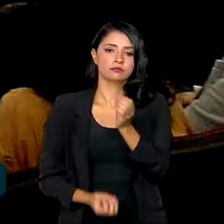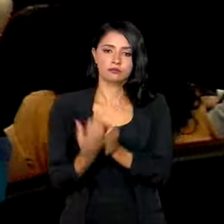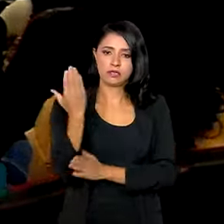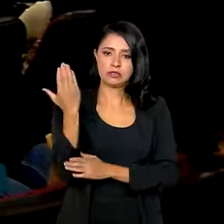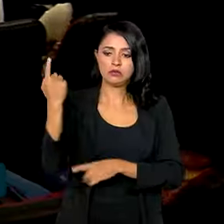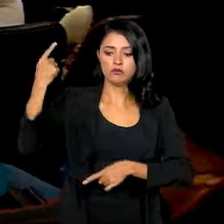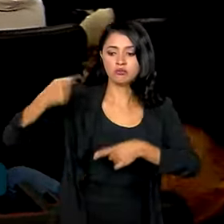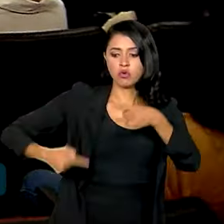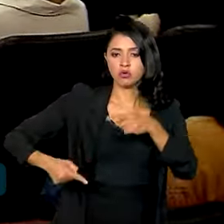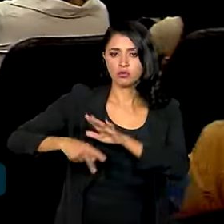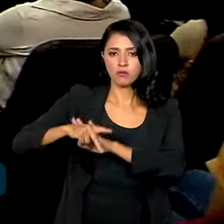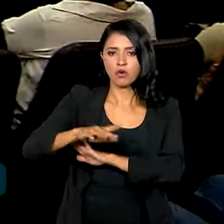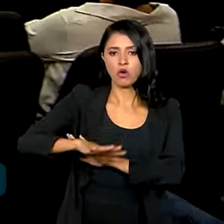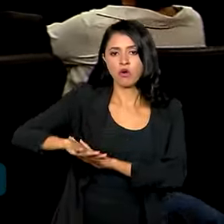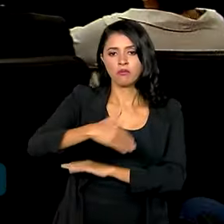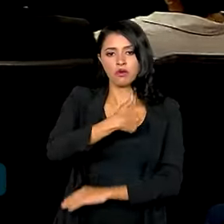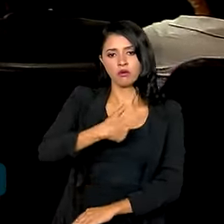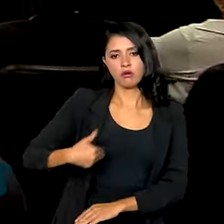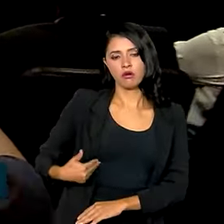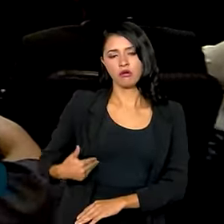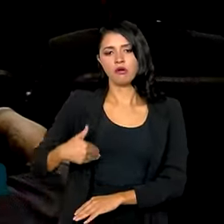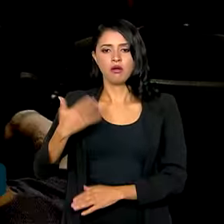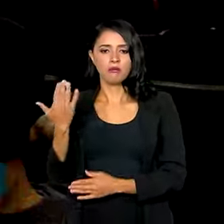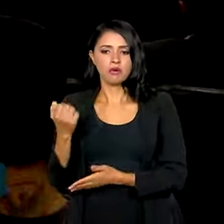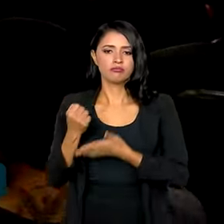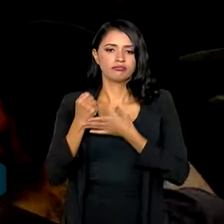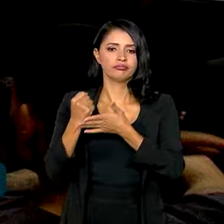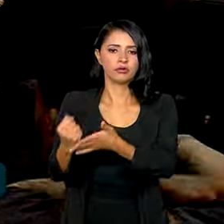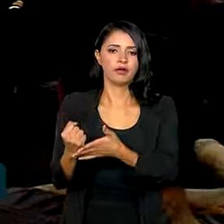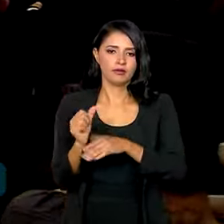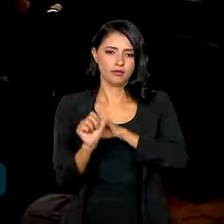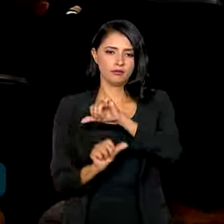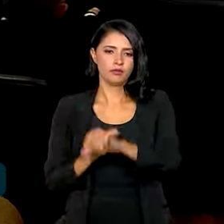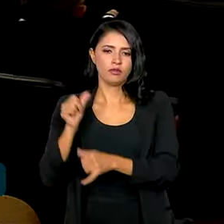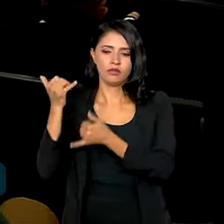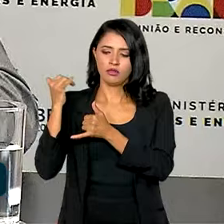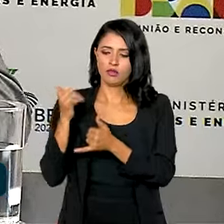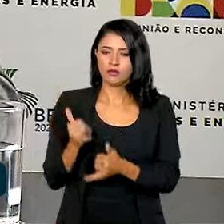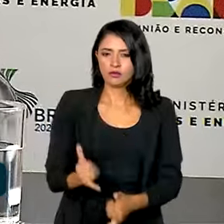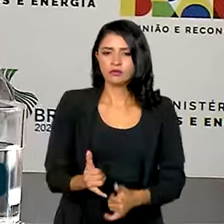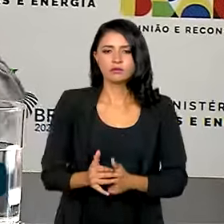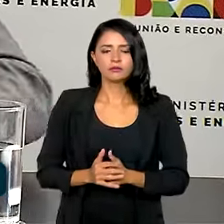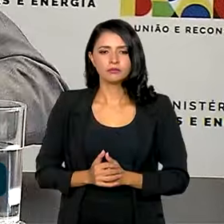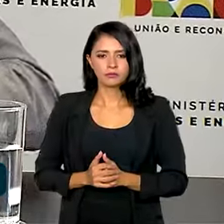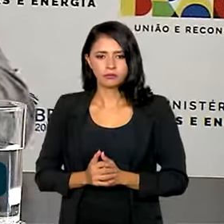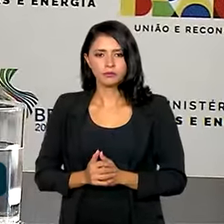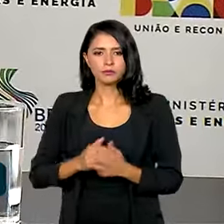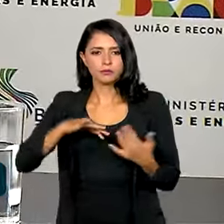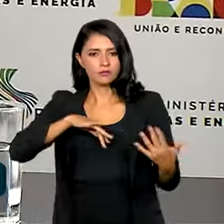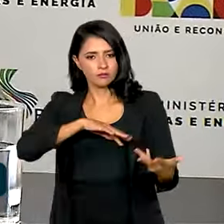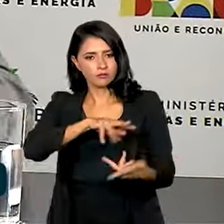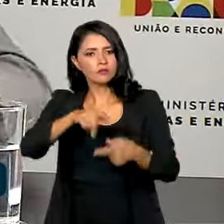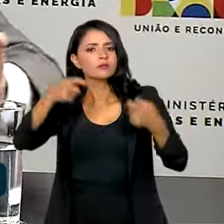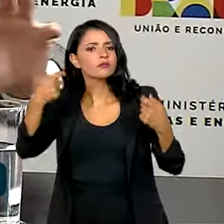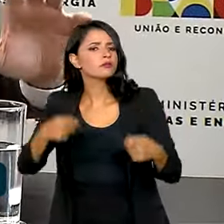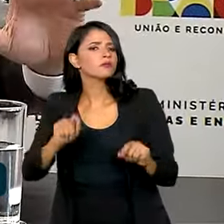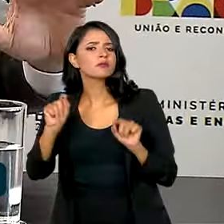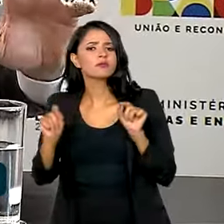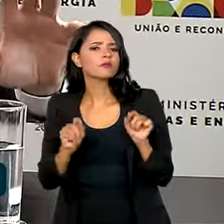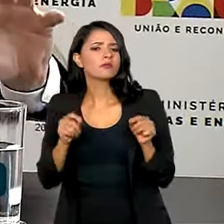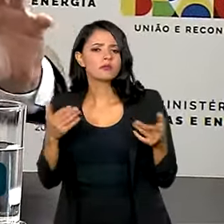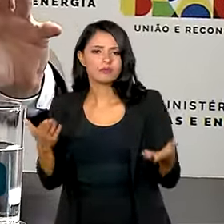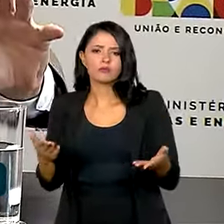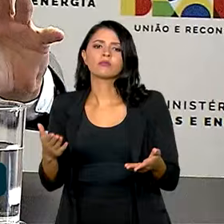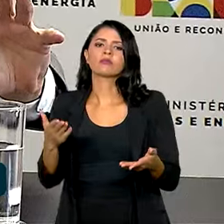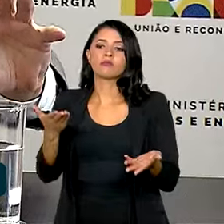de políticas públicas voltadas para apoiar a transição energética. O mundo deve fazê-la de forma